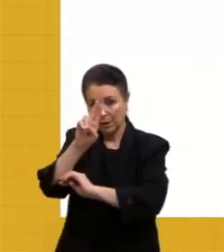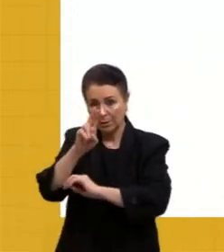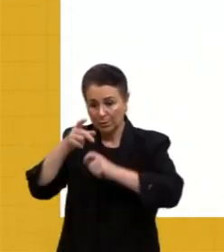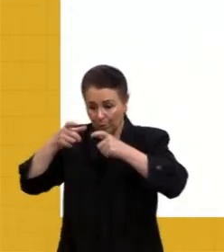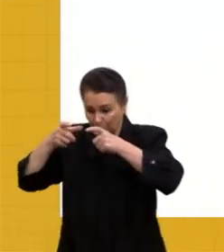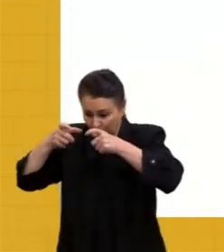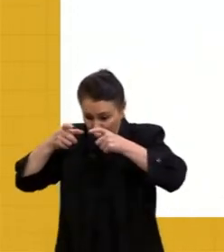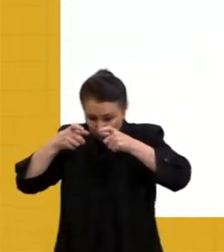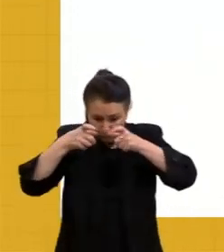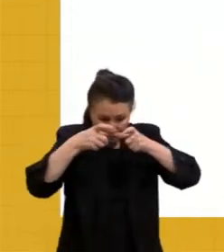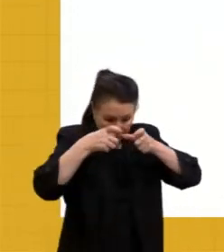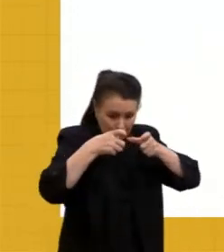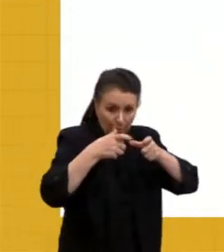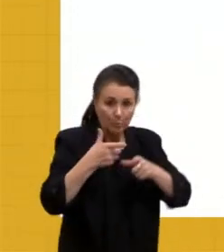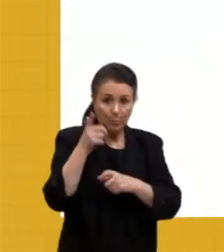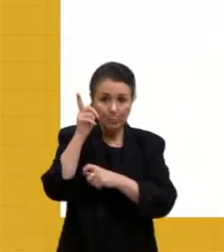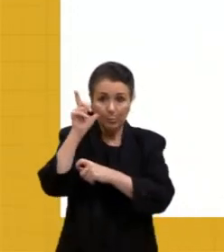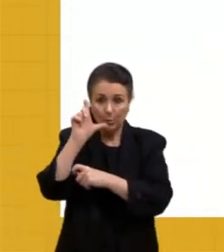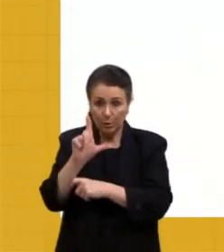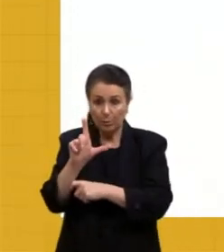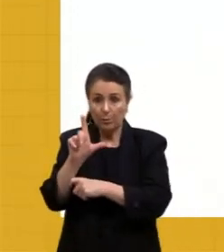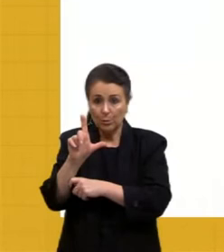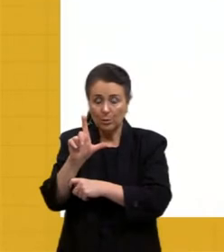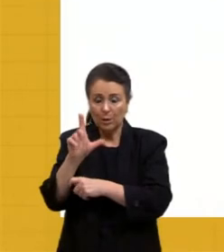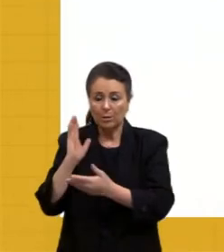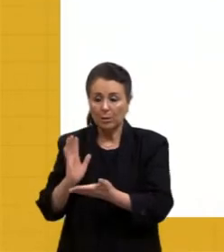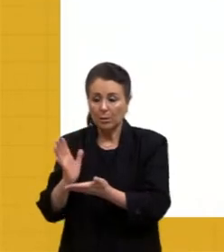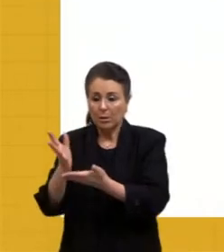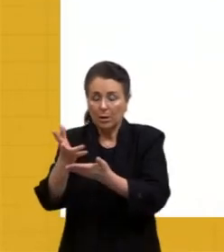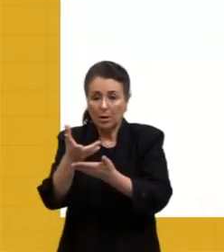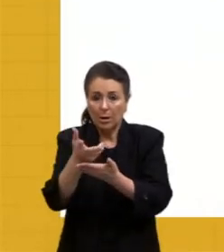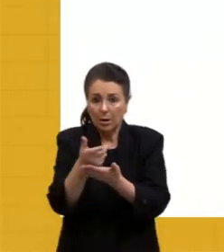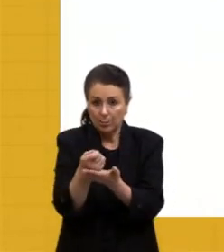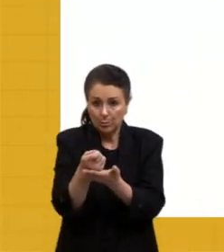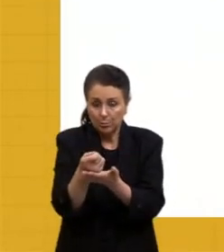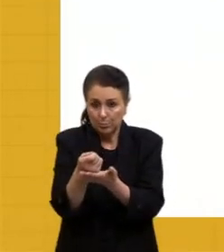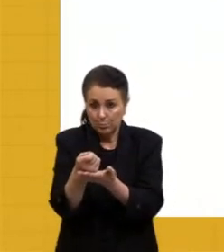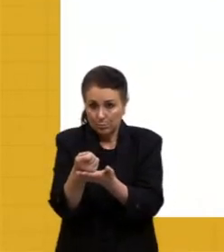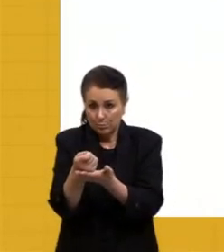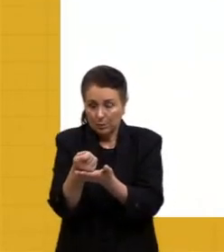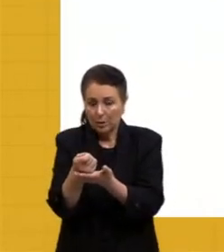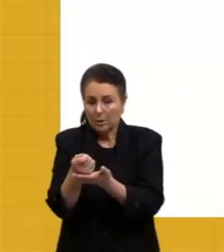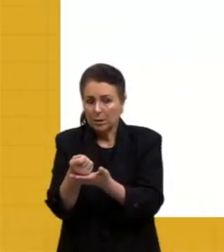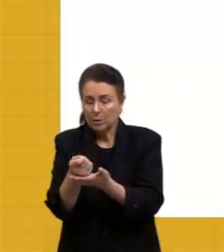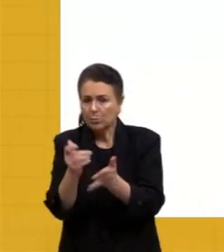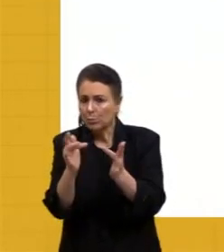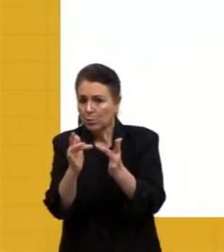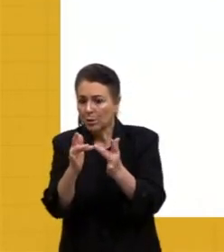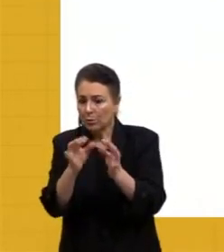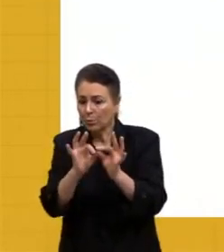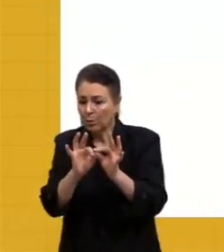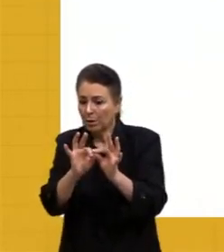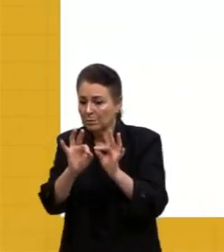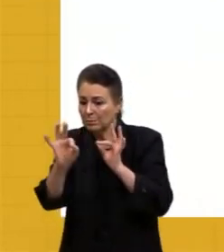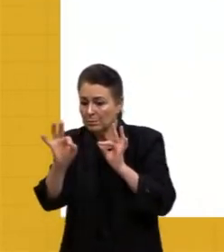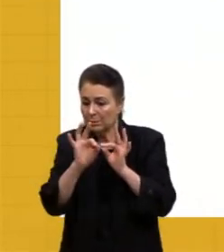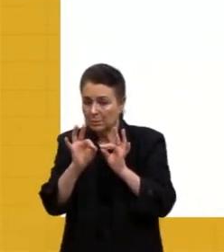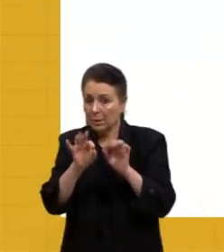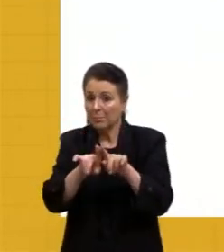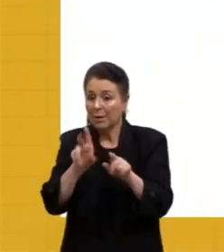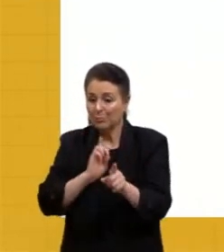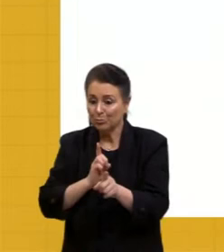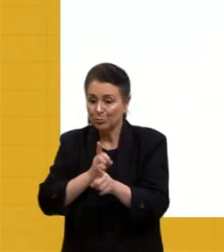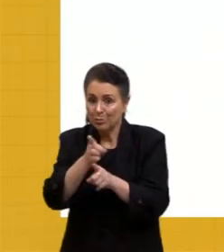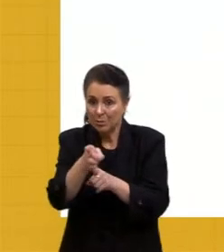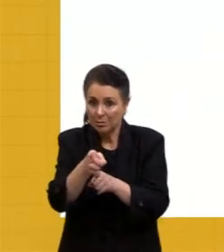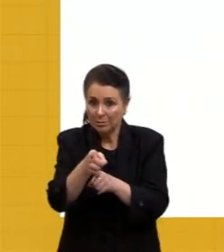relacionados para mim ter um dado de forma de contato sem o contato direto. Então, o que que